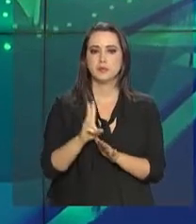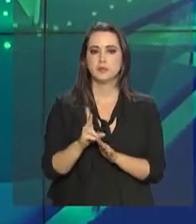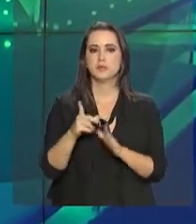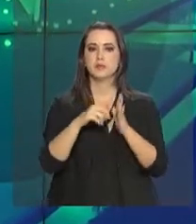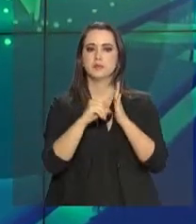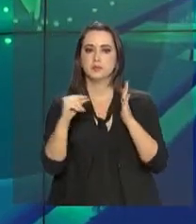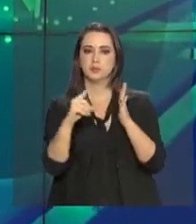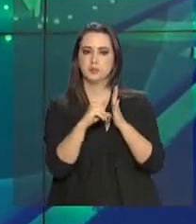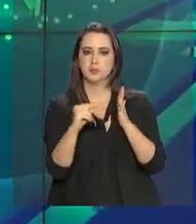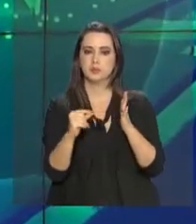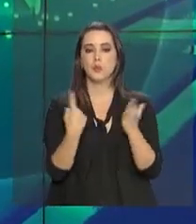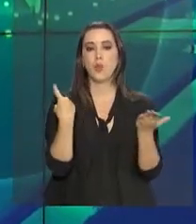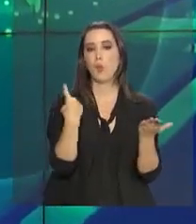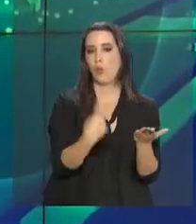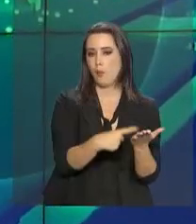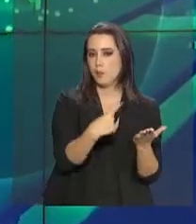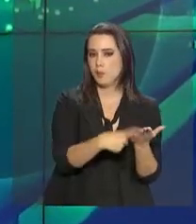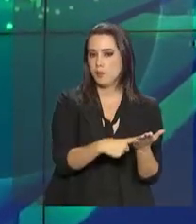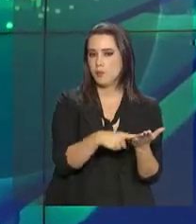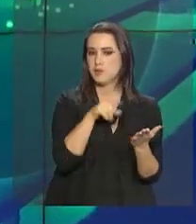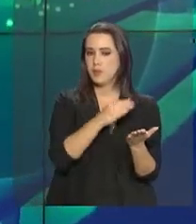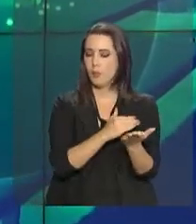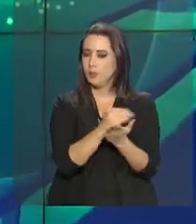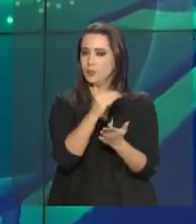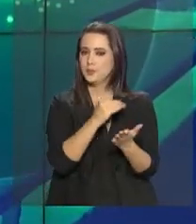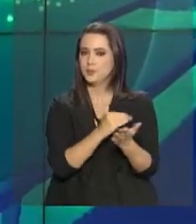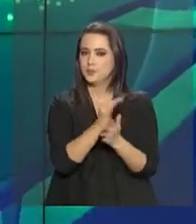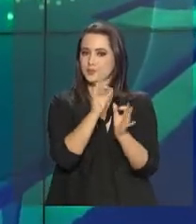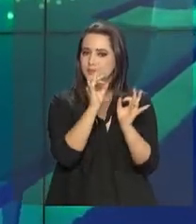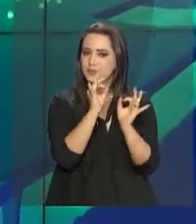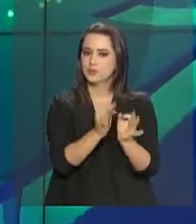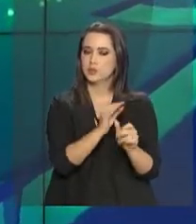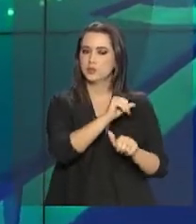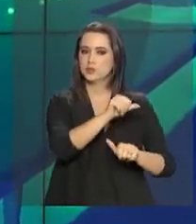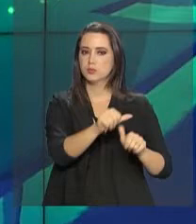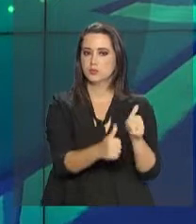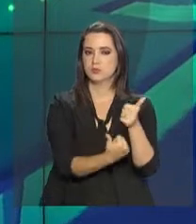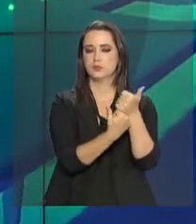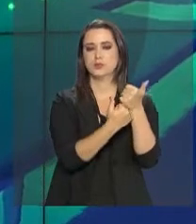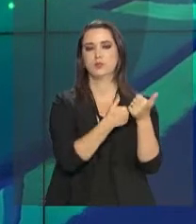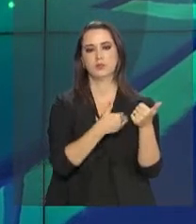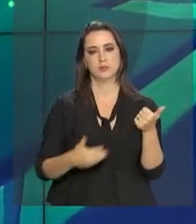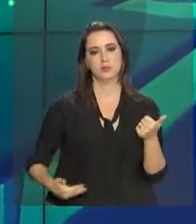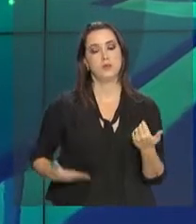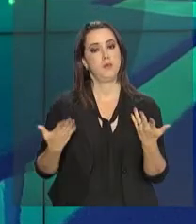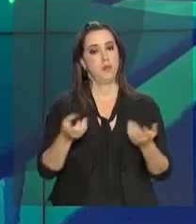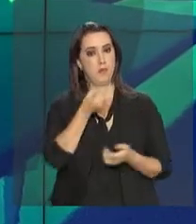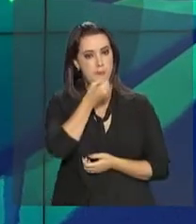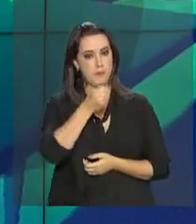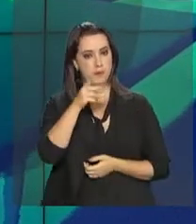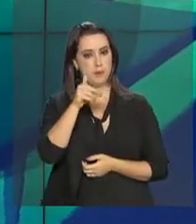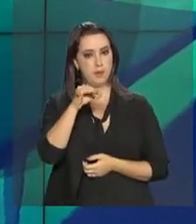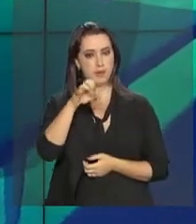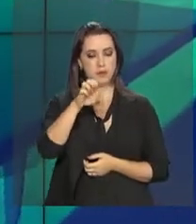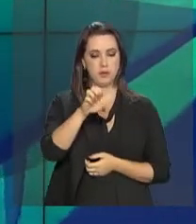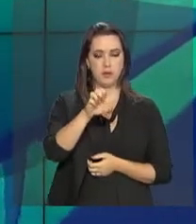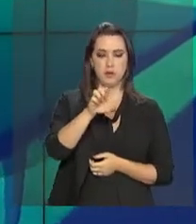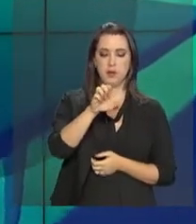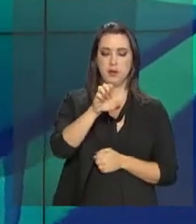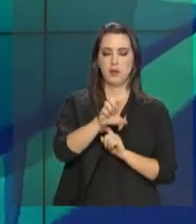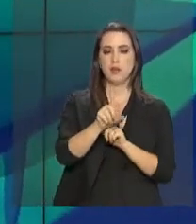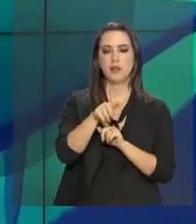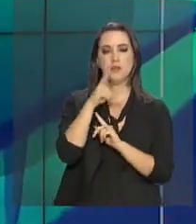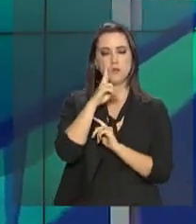no Palácio do Planalto. A agenda marca o início oficial da transição de governo. A repórter Daniele Popov